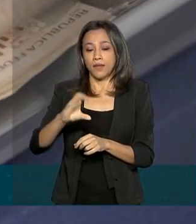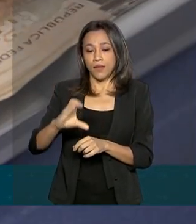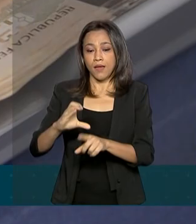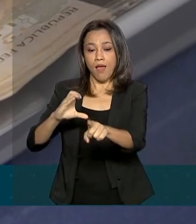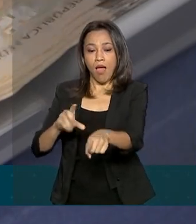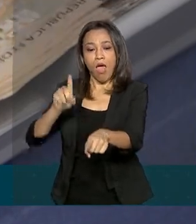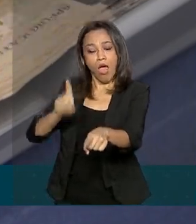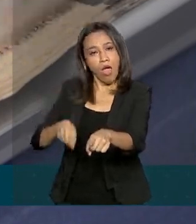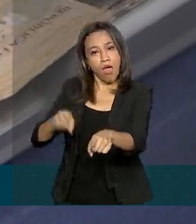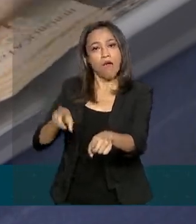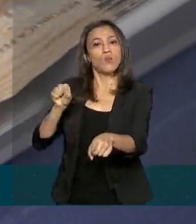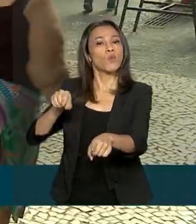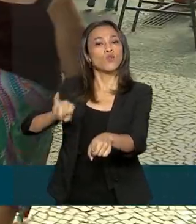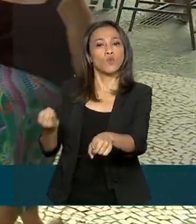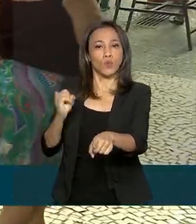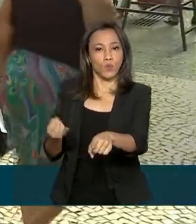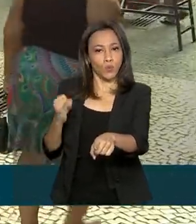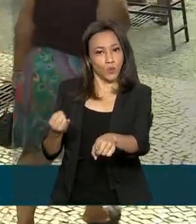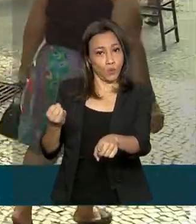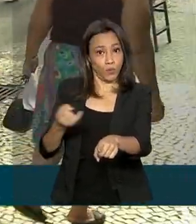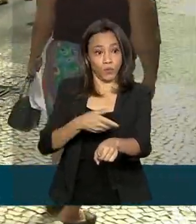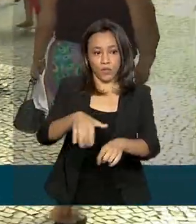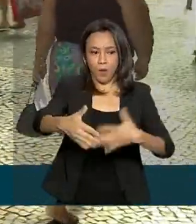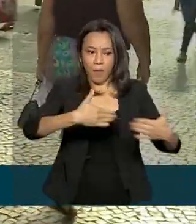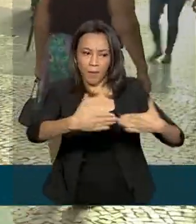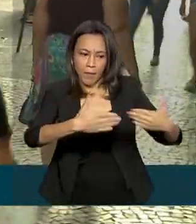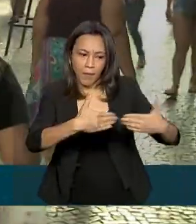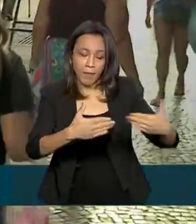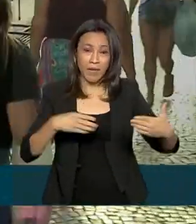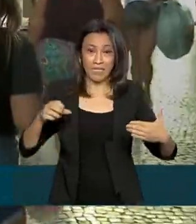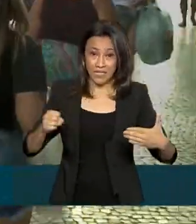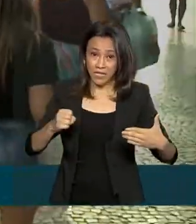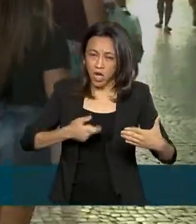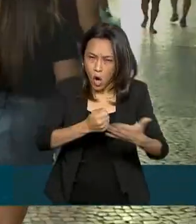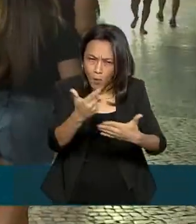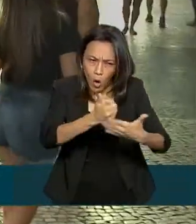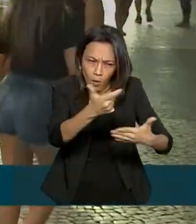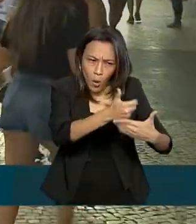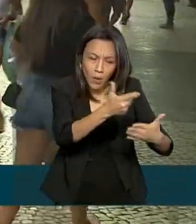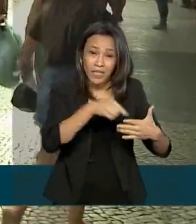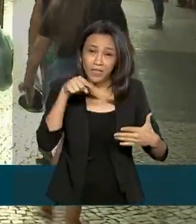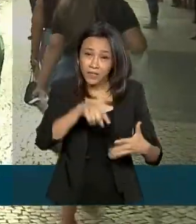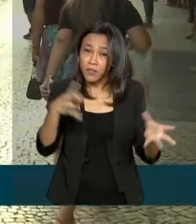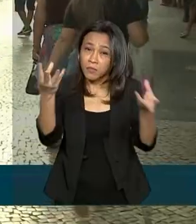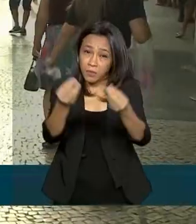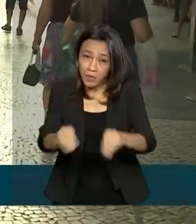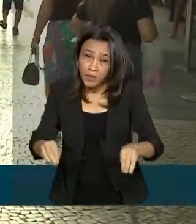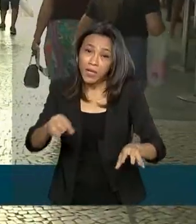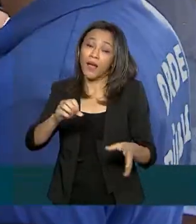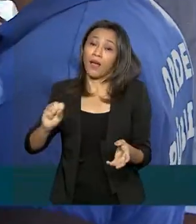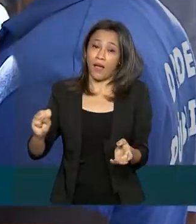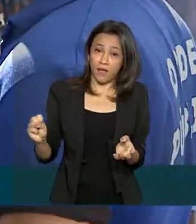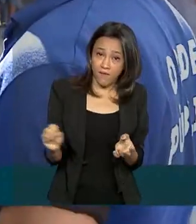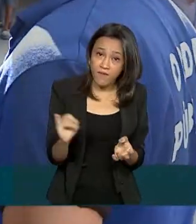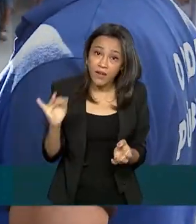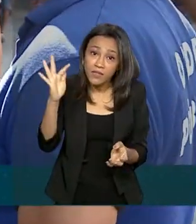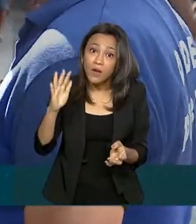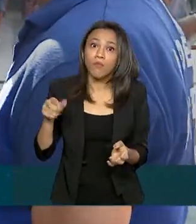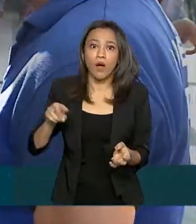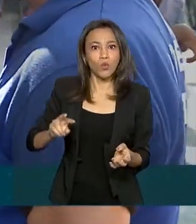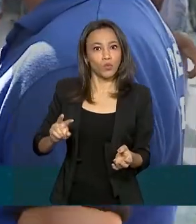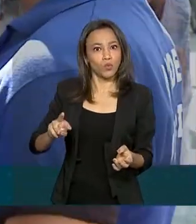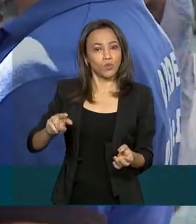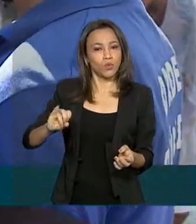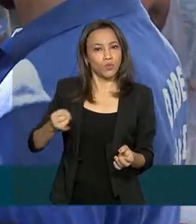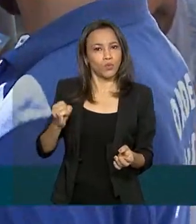mercado. Se o consumo está alto e pode impactar a meta de inflação do governo para o ano, os juros sobem